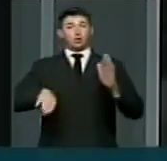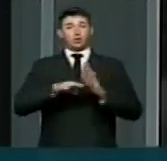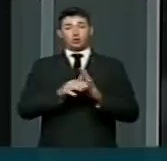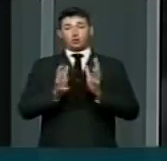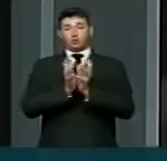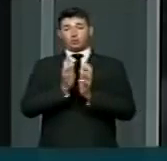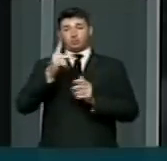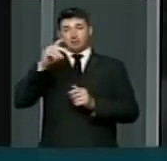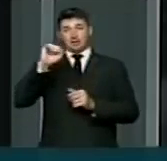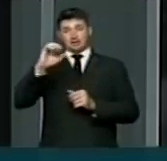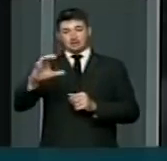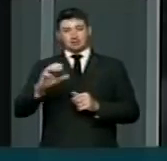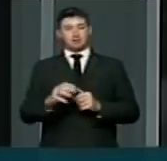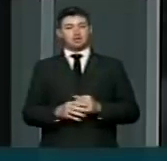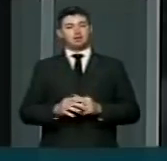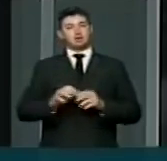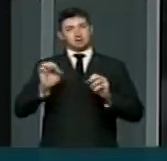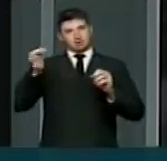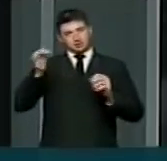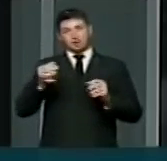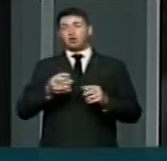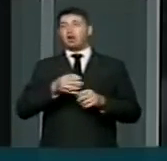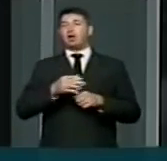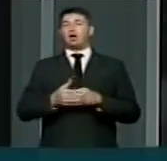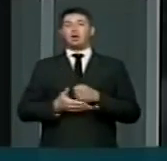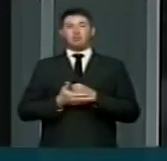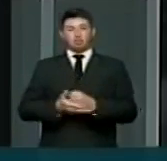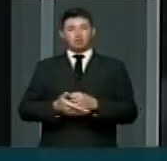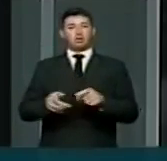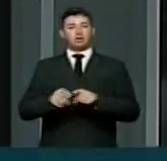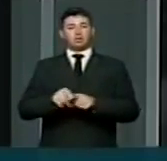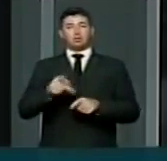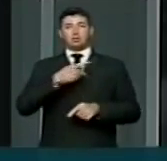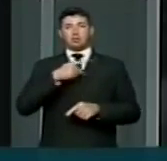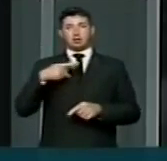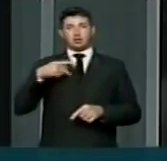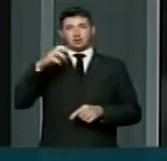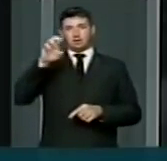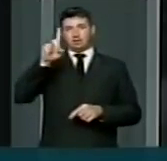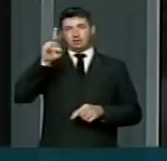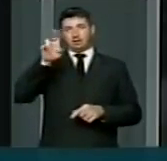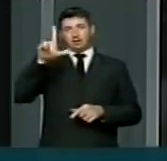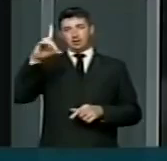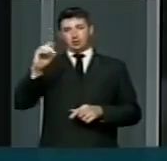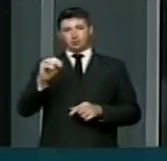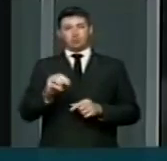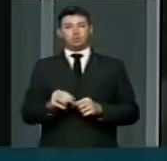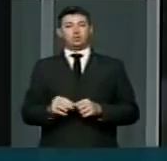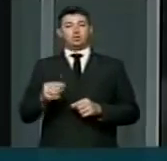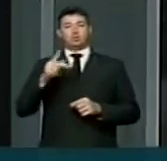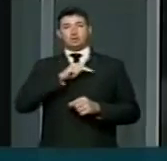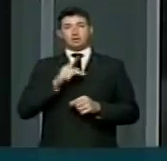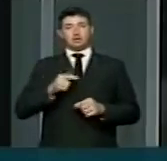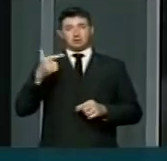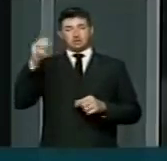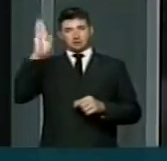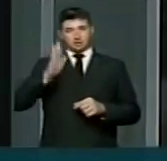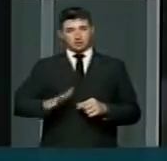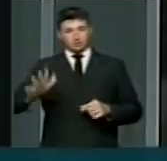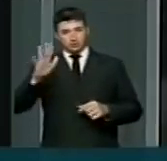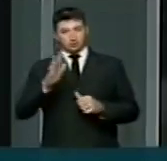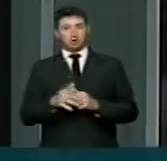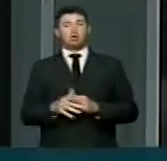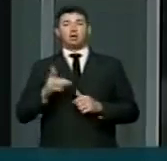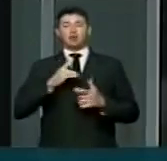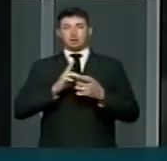bancada do PSC, a posição de apoio à pré-candidatura do Pastor Everald, nosso vice-presidente nacional, na certeza de que a candidatura do